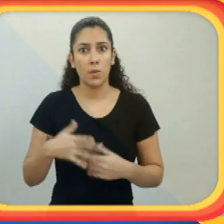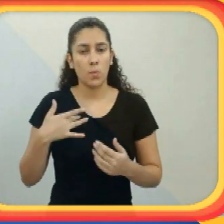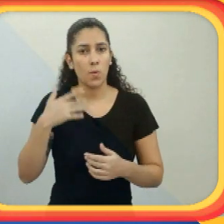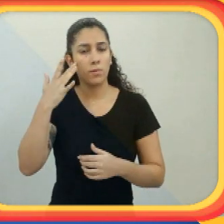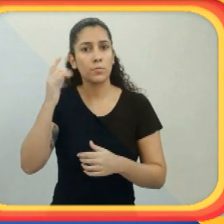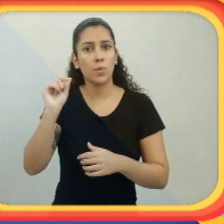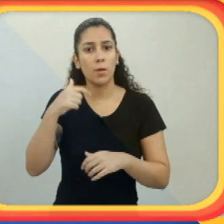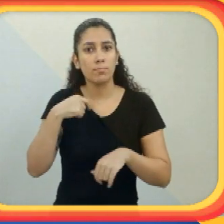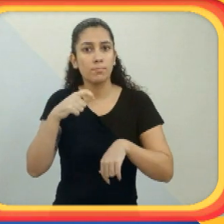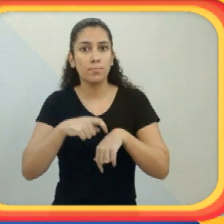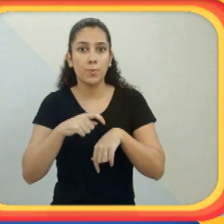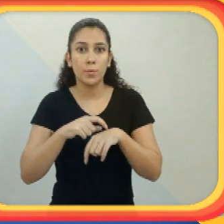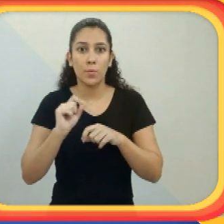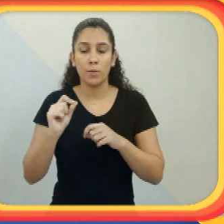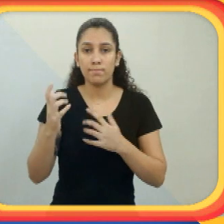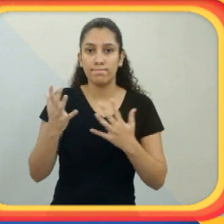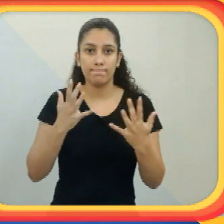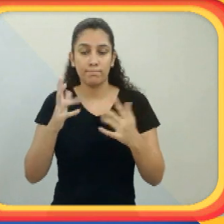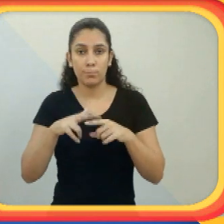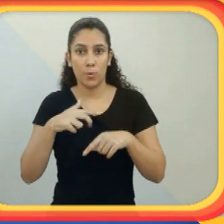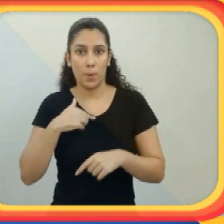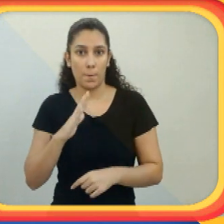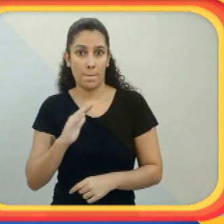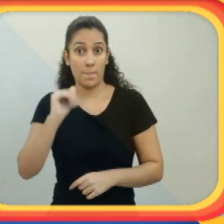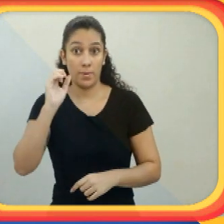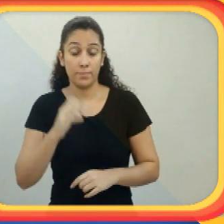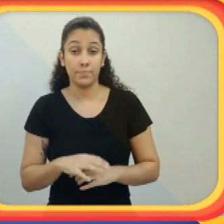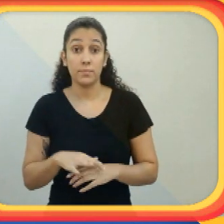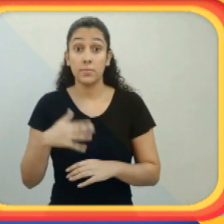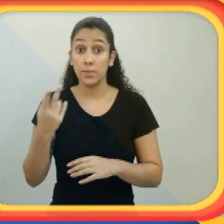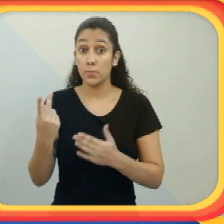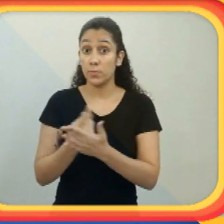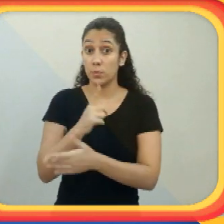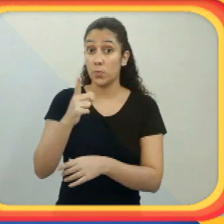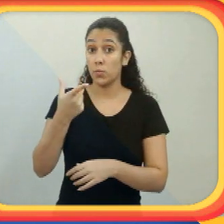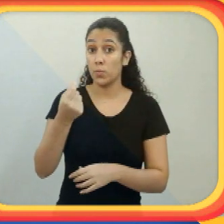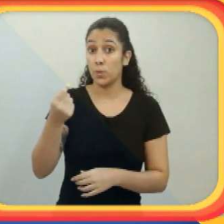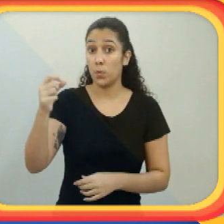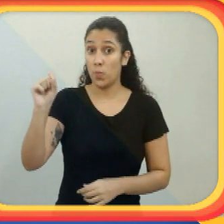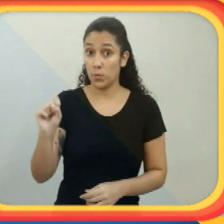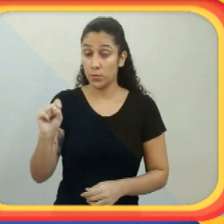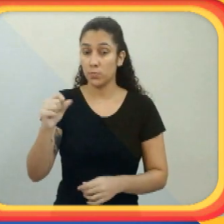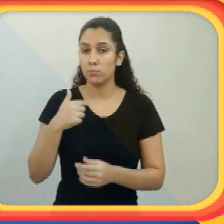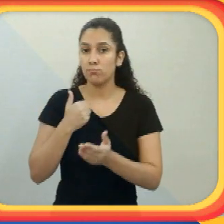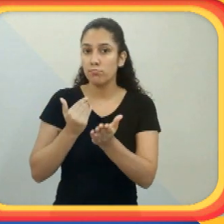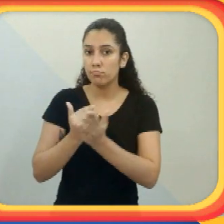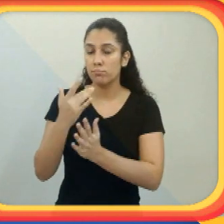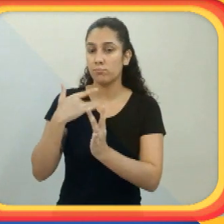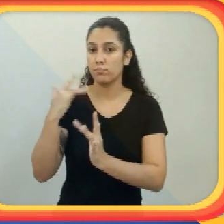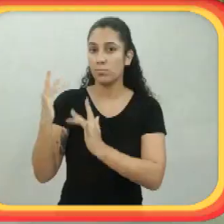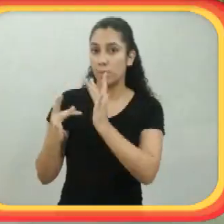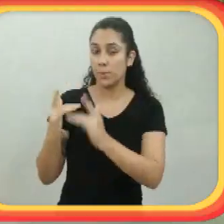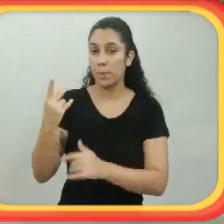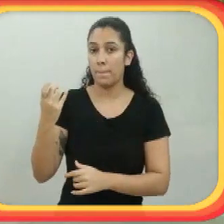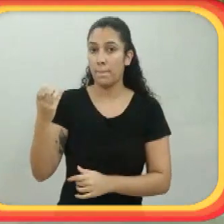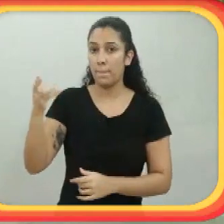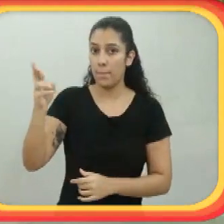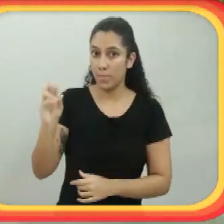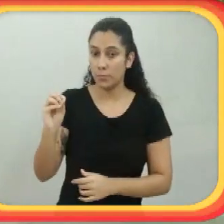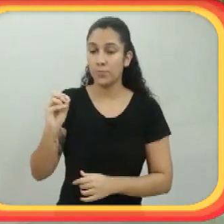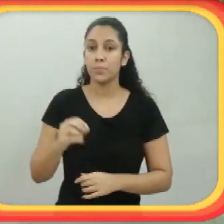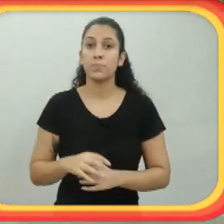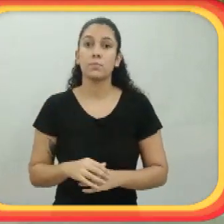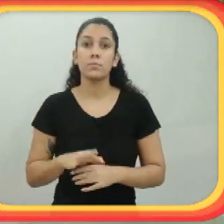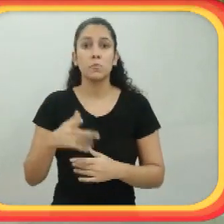Então, acho que nesse momento, a maternidade foi despertada em mim. Foi em